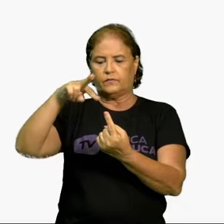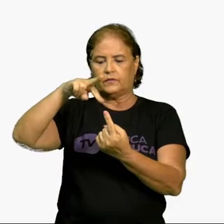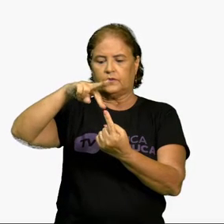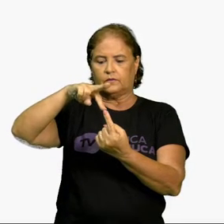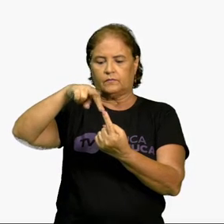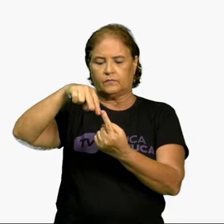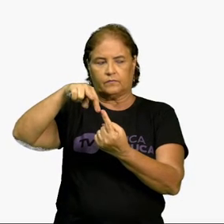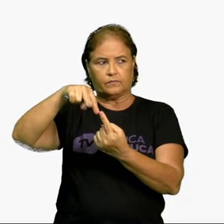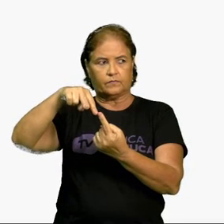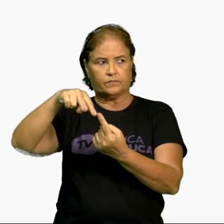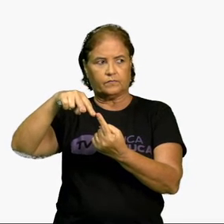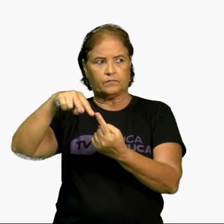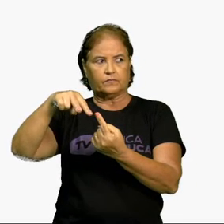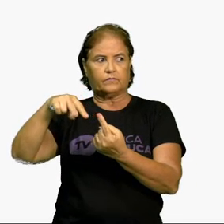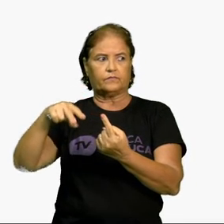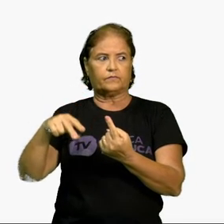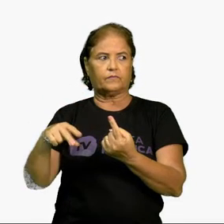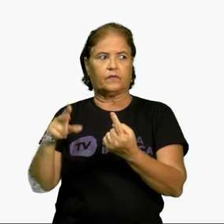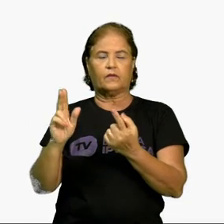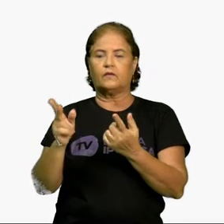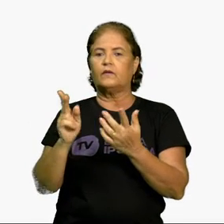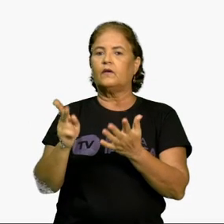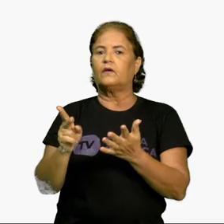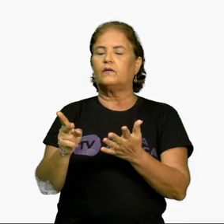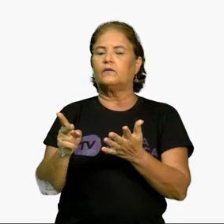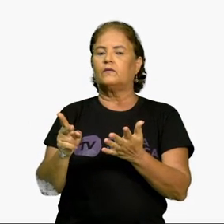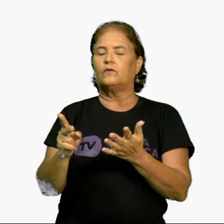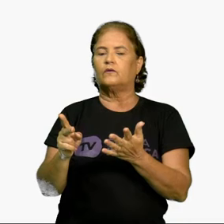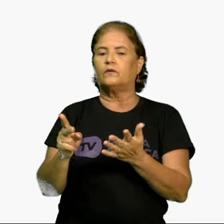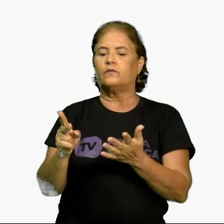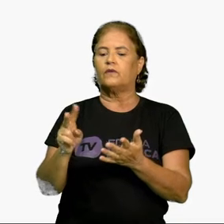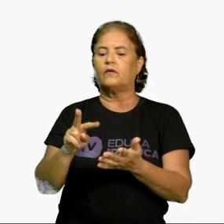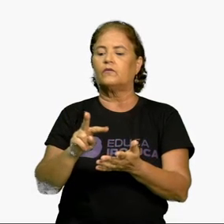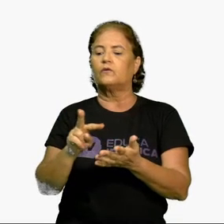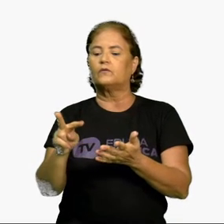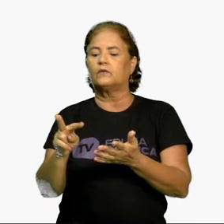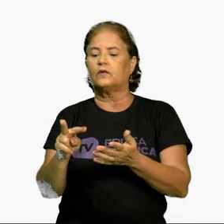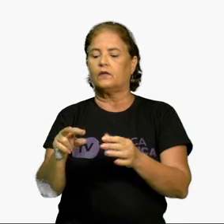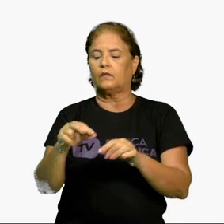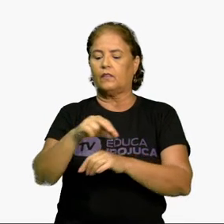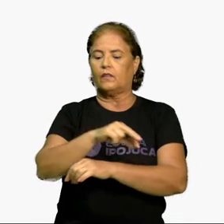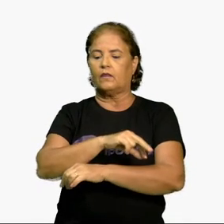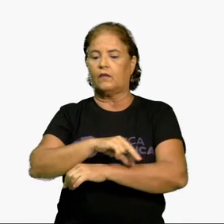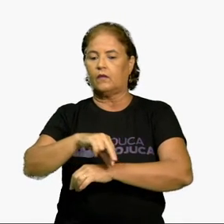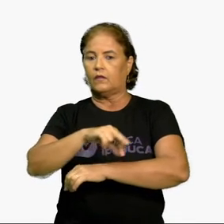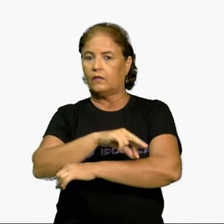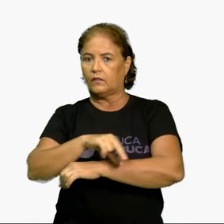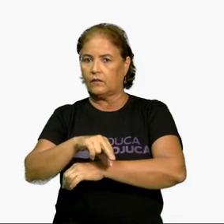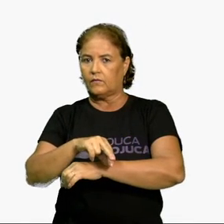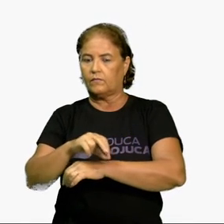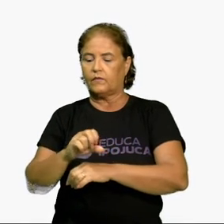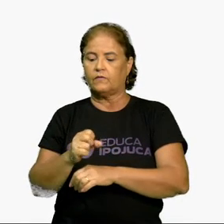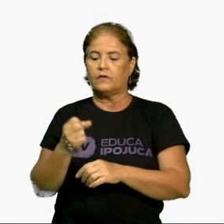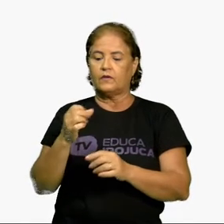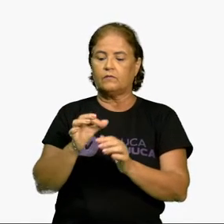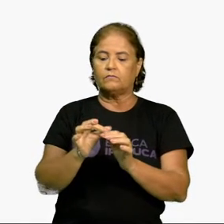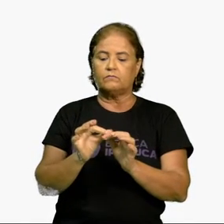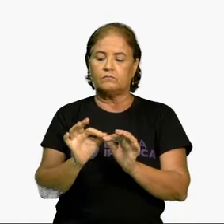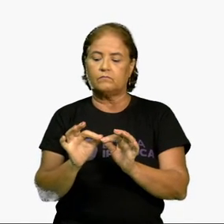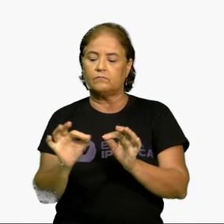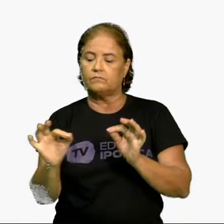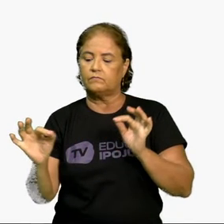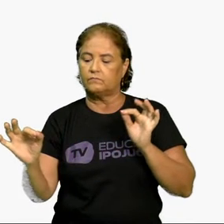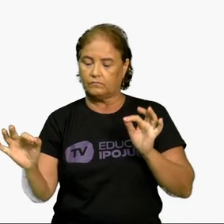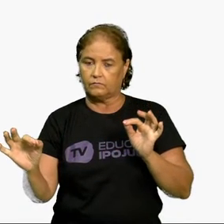deixa lá. E agora vai colocar na reta. Essa distância da diagonal vai